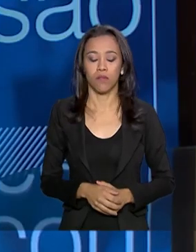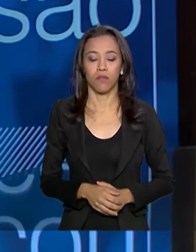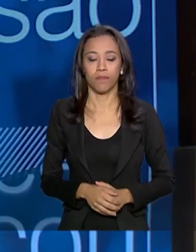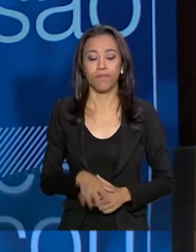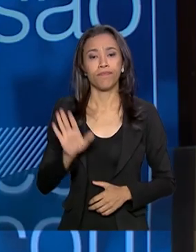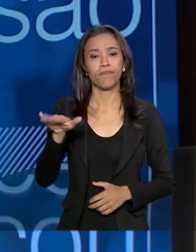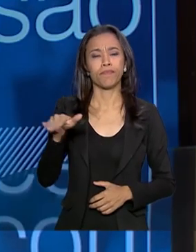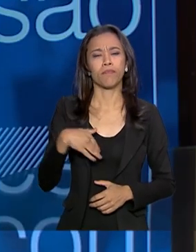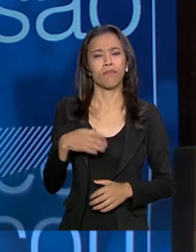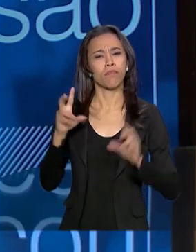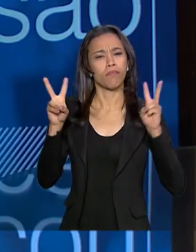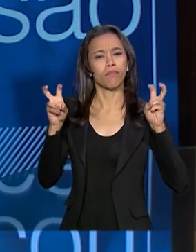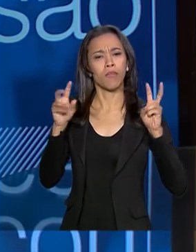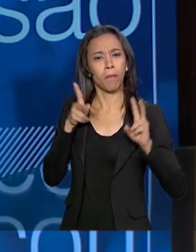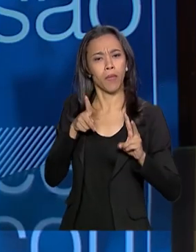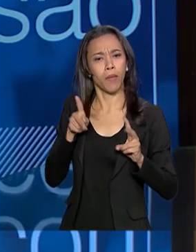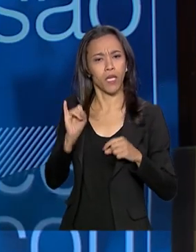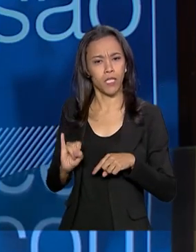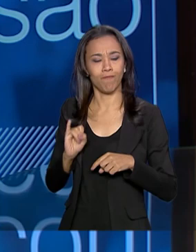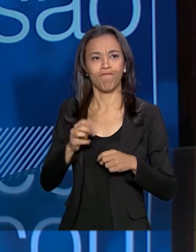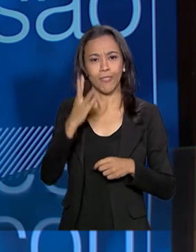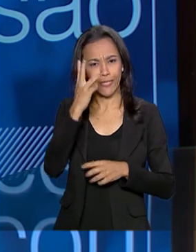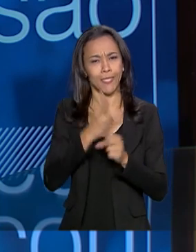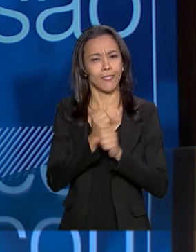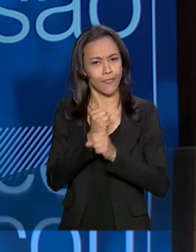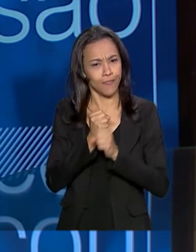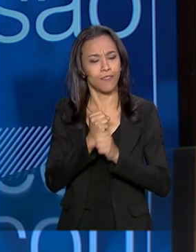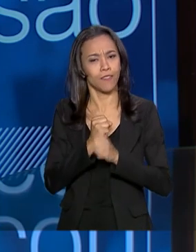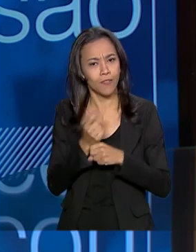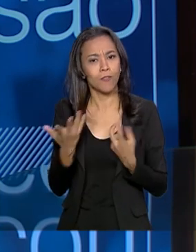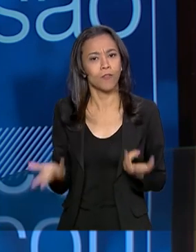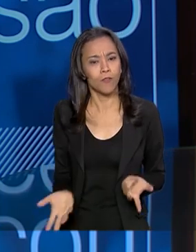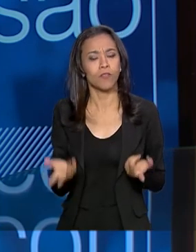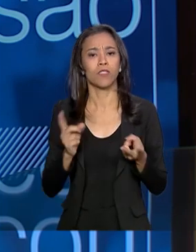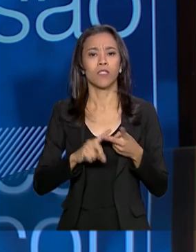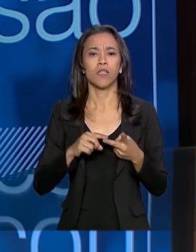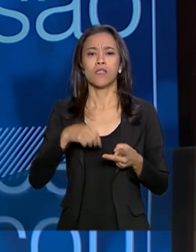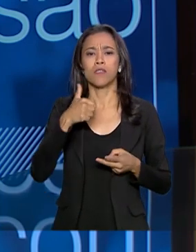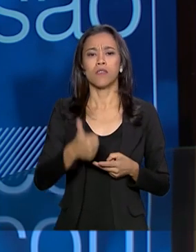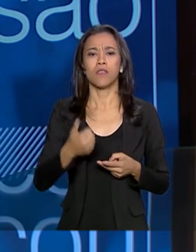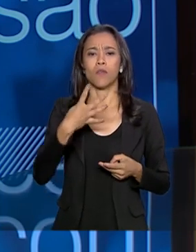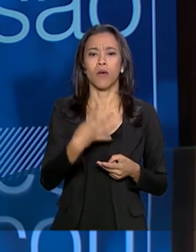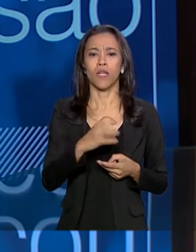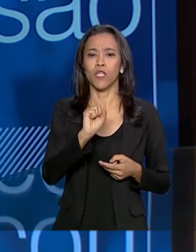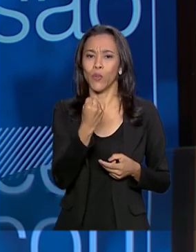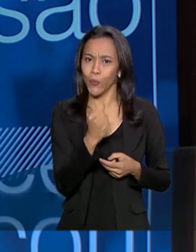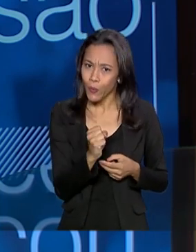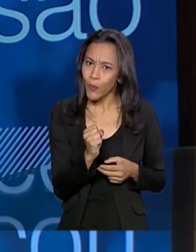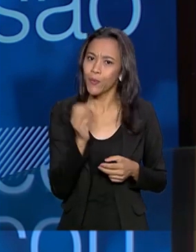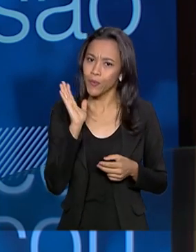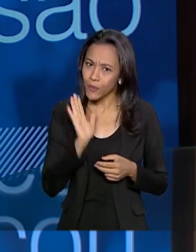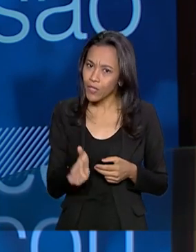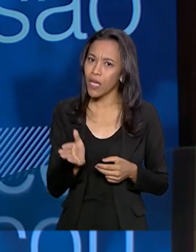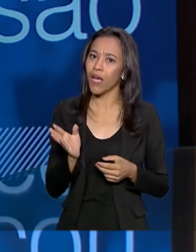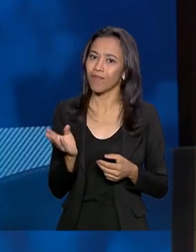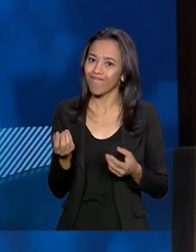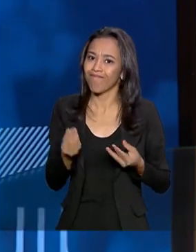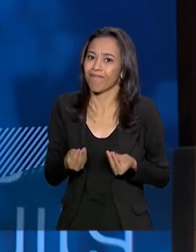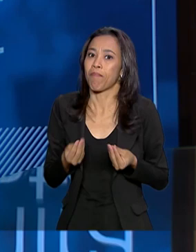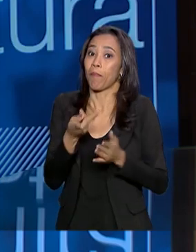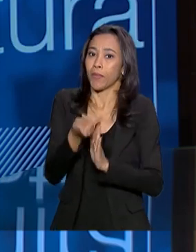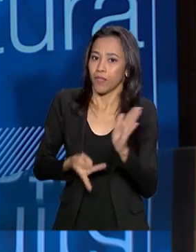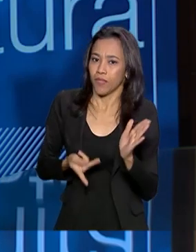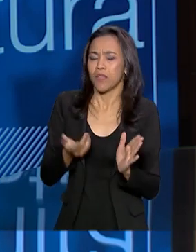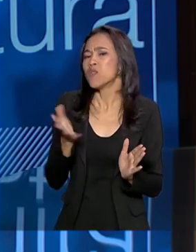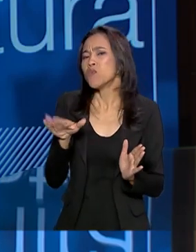Sobre o PPI, então, três anos de existência, a gente falou aqui desses 148 ativos já concedidos. Como que é o